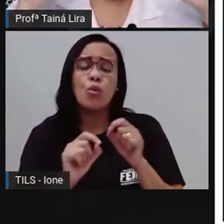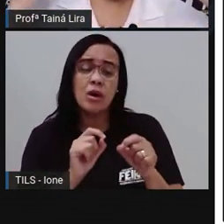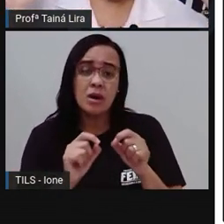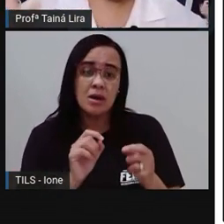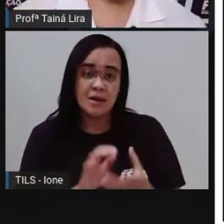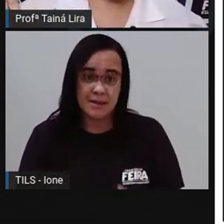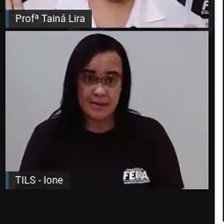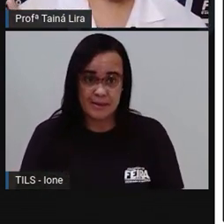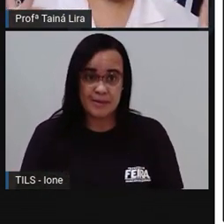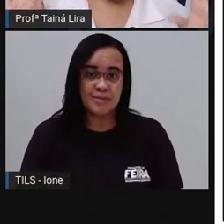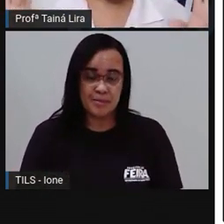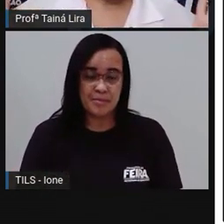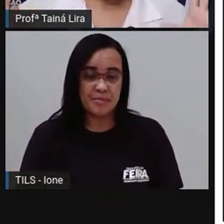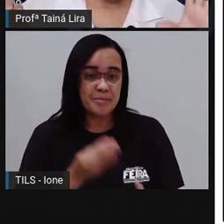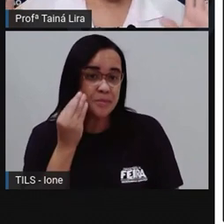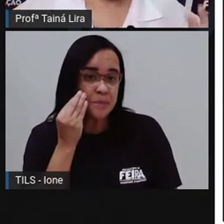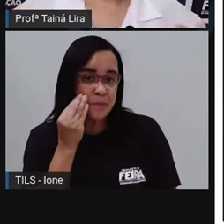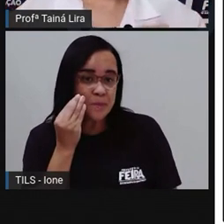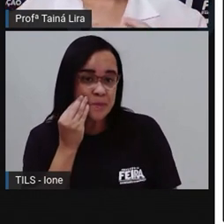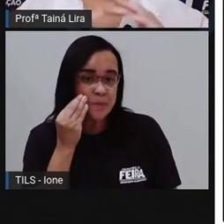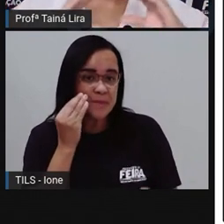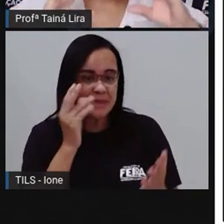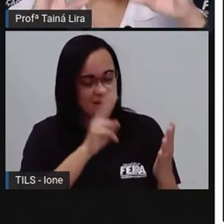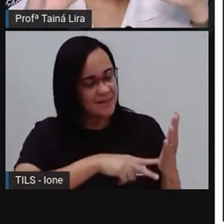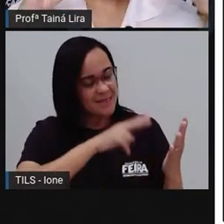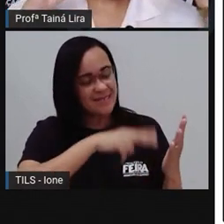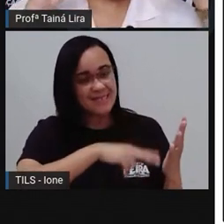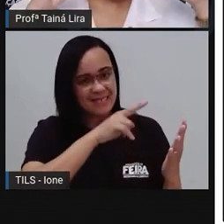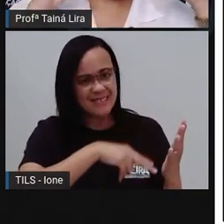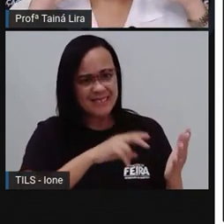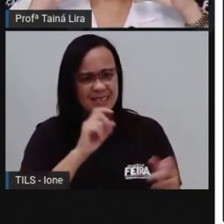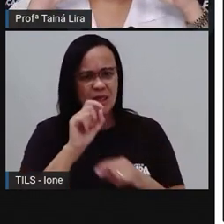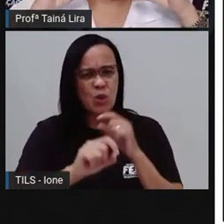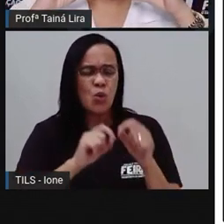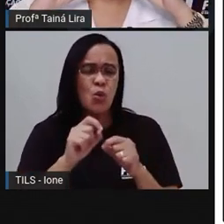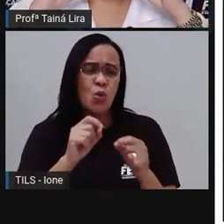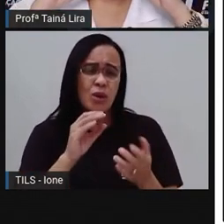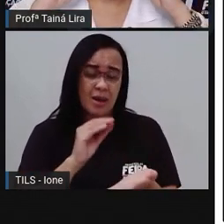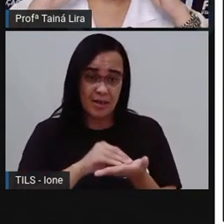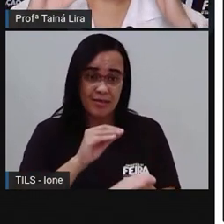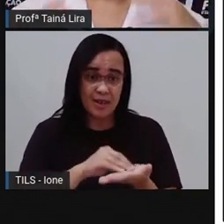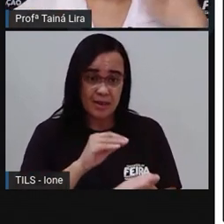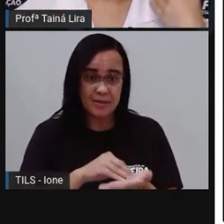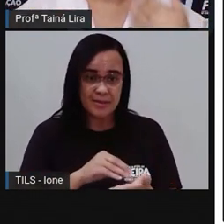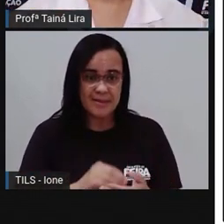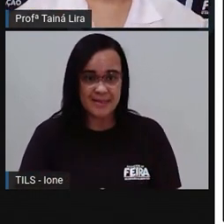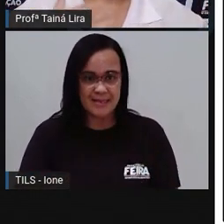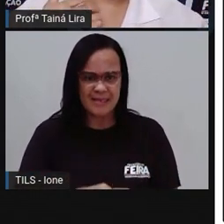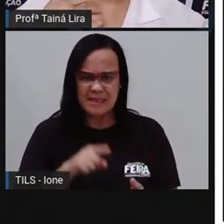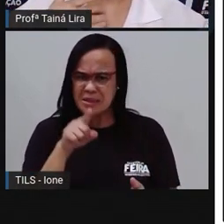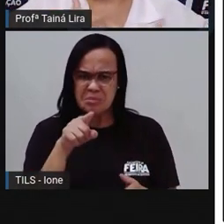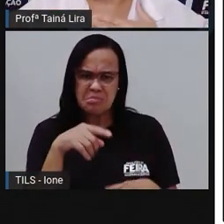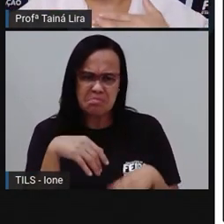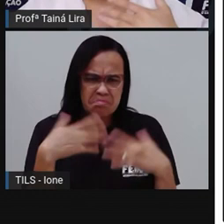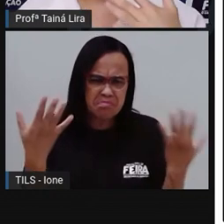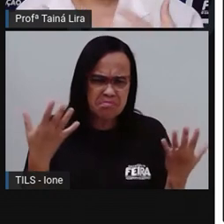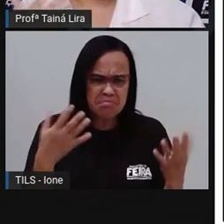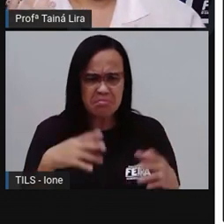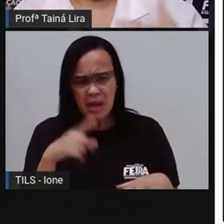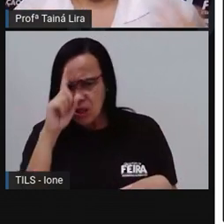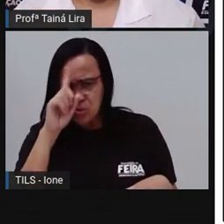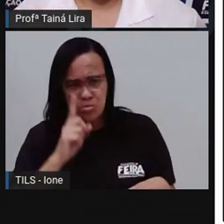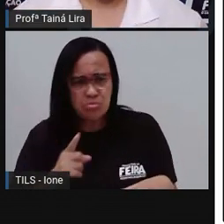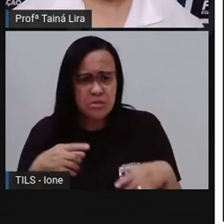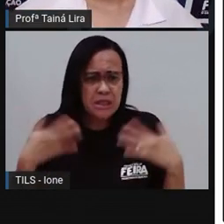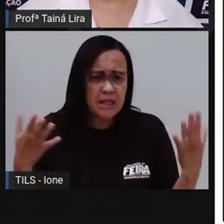Primeiro, vamos tentar aqui ler, né? Para ver essa receita aí, gente. Será que é receita de quê? Eu não sei. Eu escrevi, mas eu já